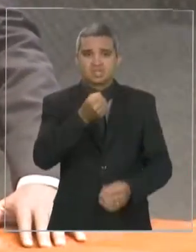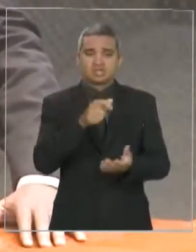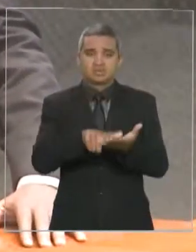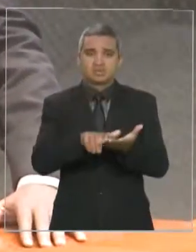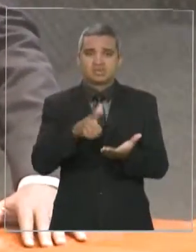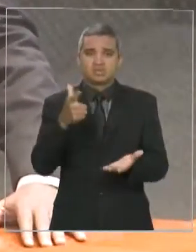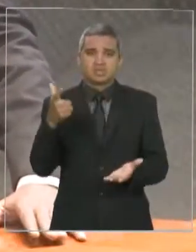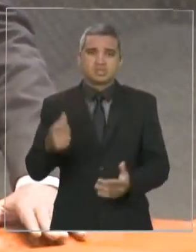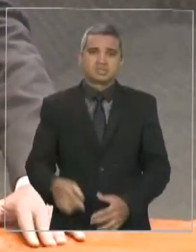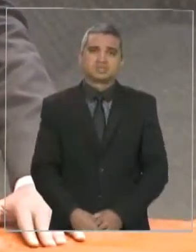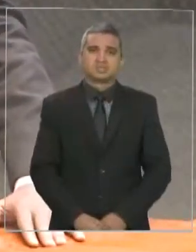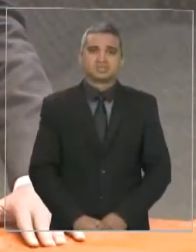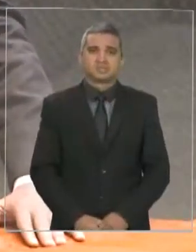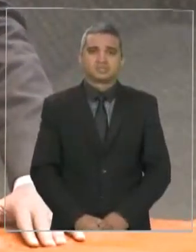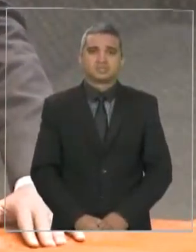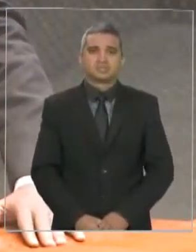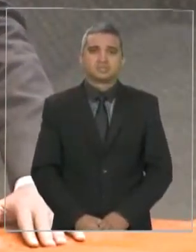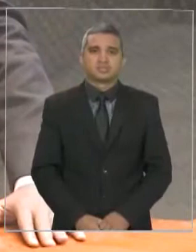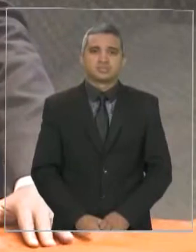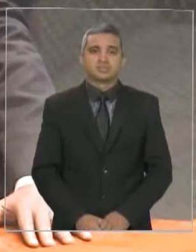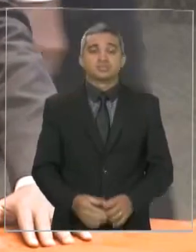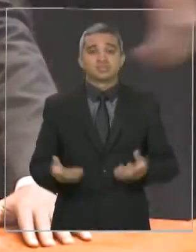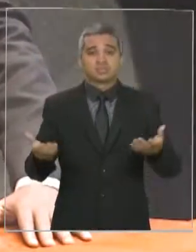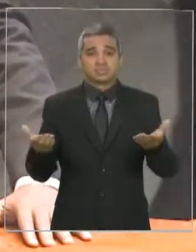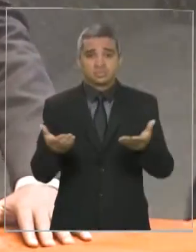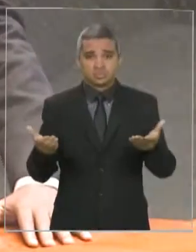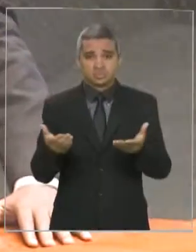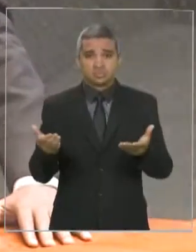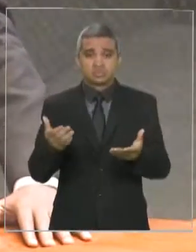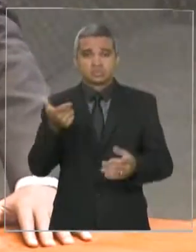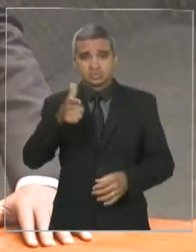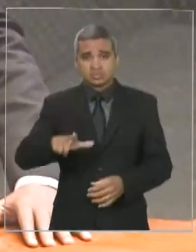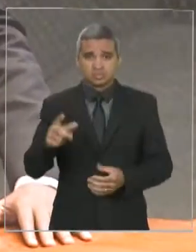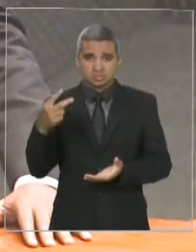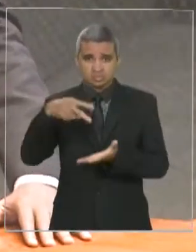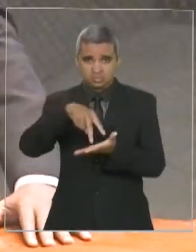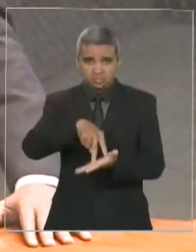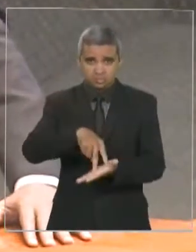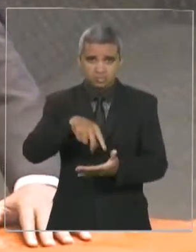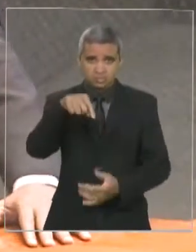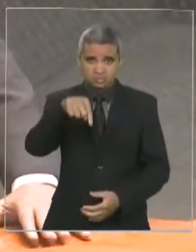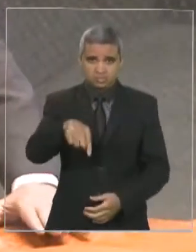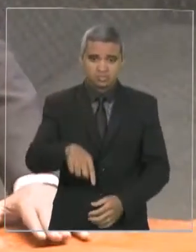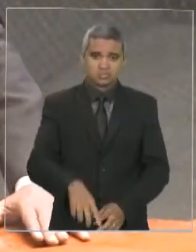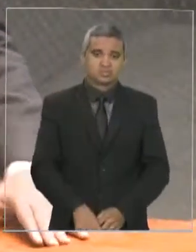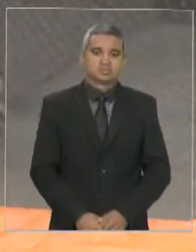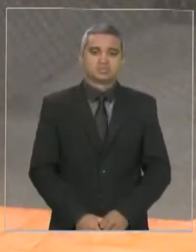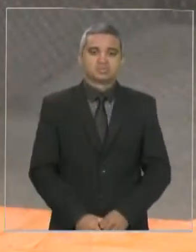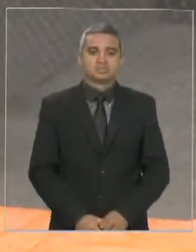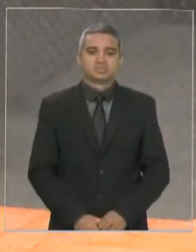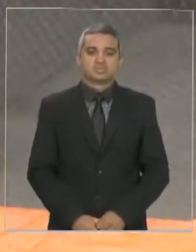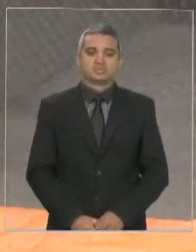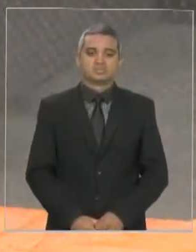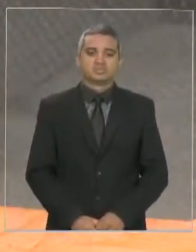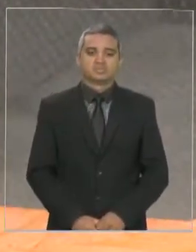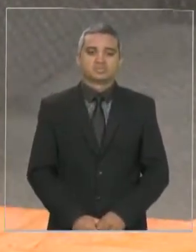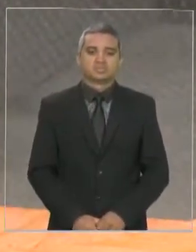o que me traz mais uma vez a esta tribuna, senhor Presidente, é para falar